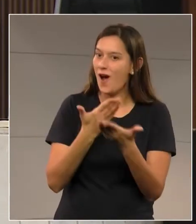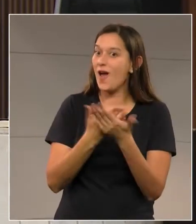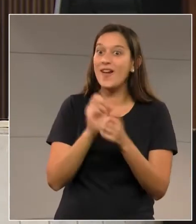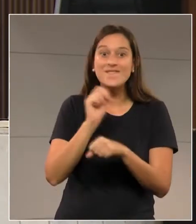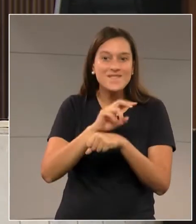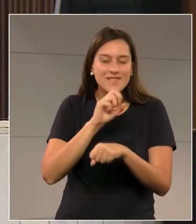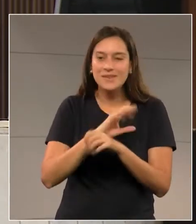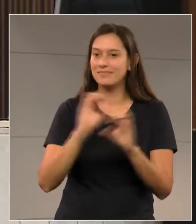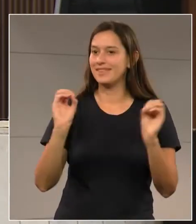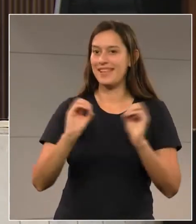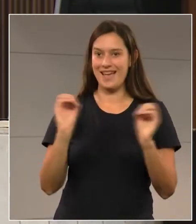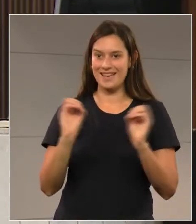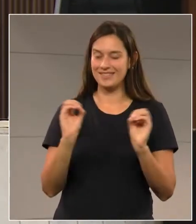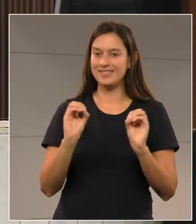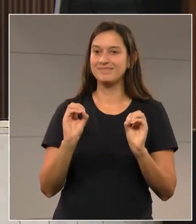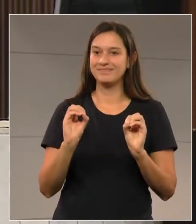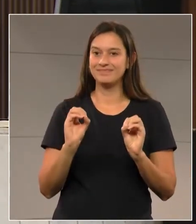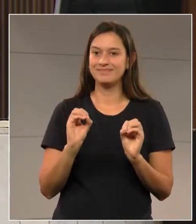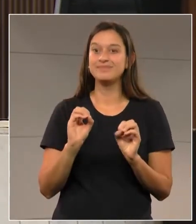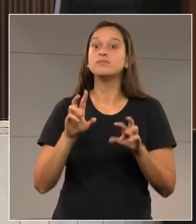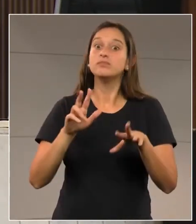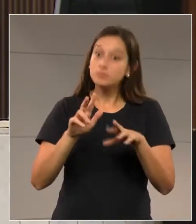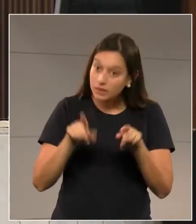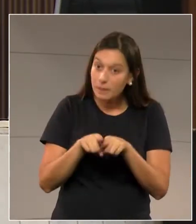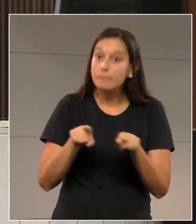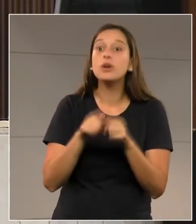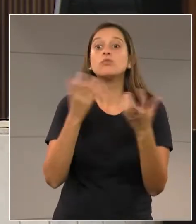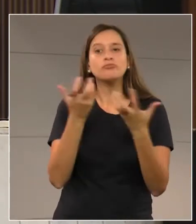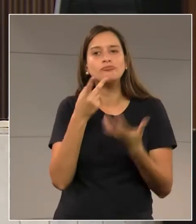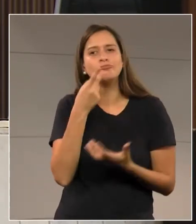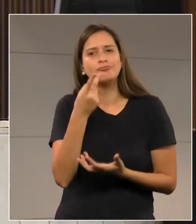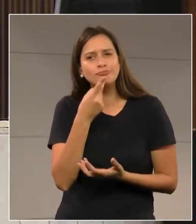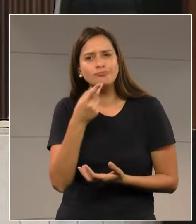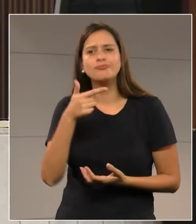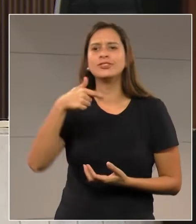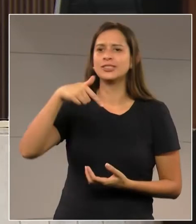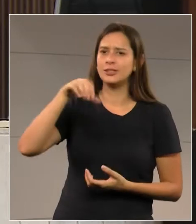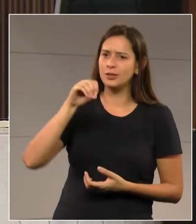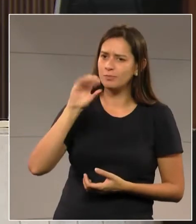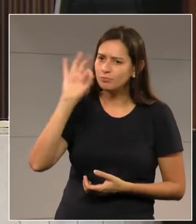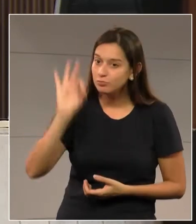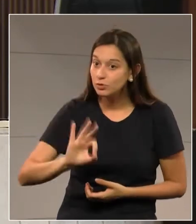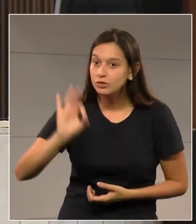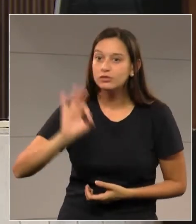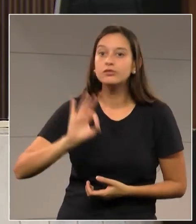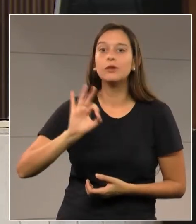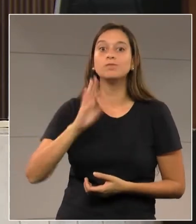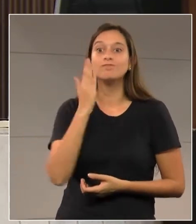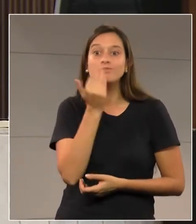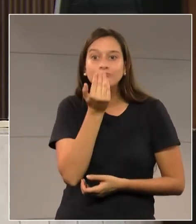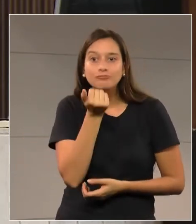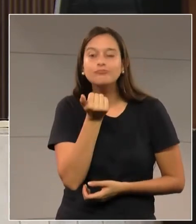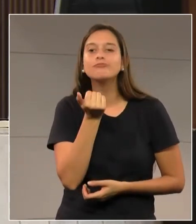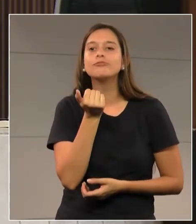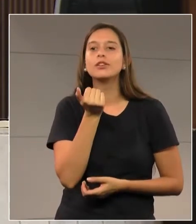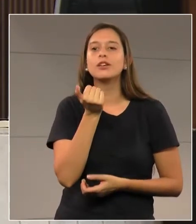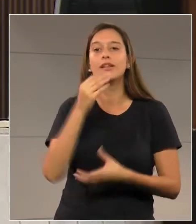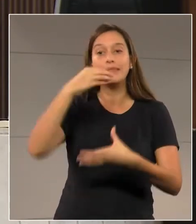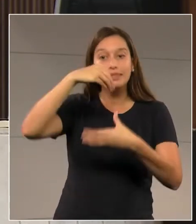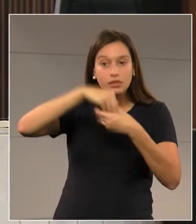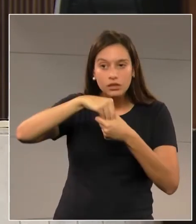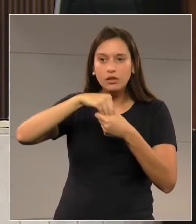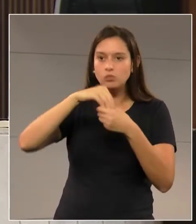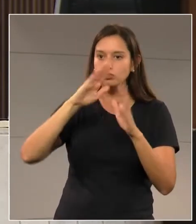escolas são oriundos da reforma agrária que existe no nosso Estado do Paraná. São 21 cooperativas que o